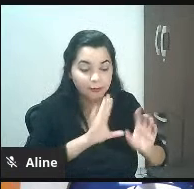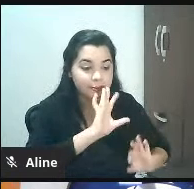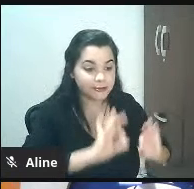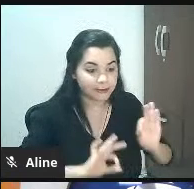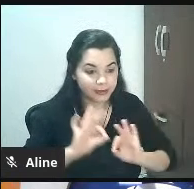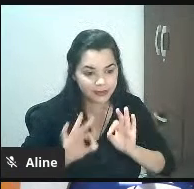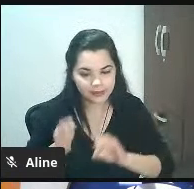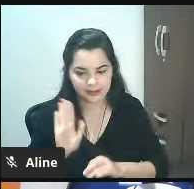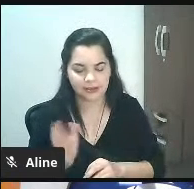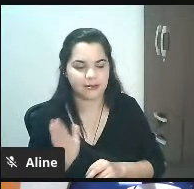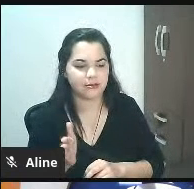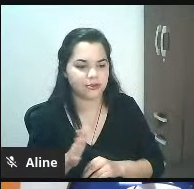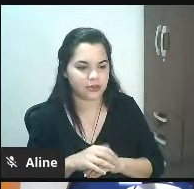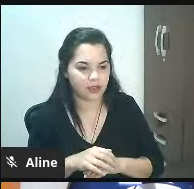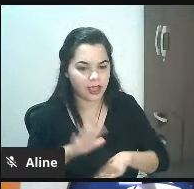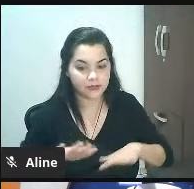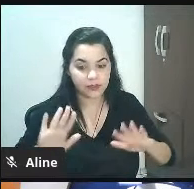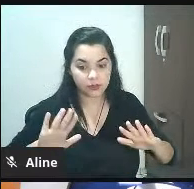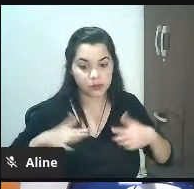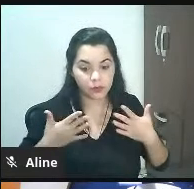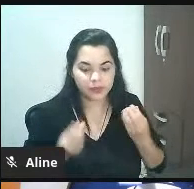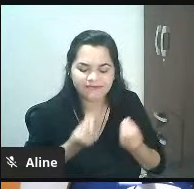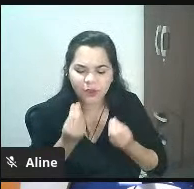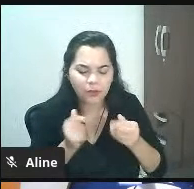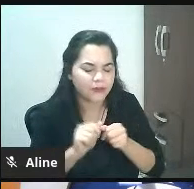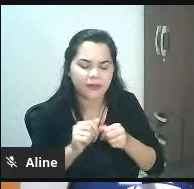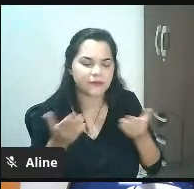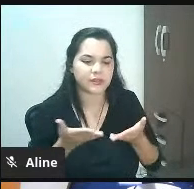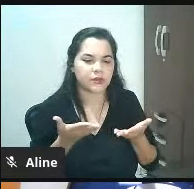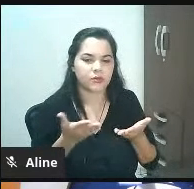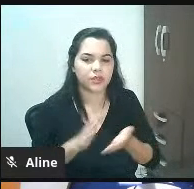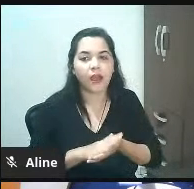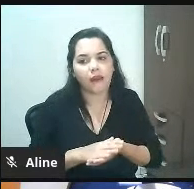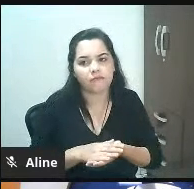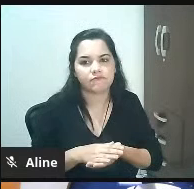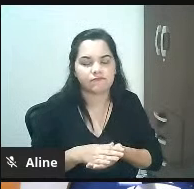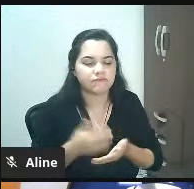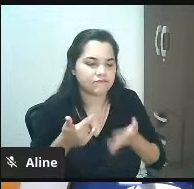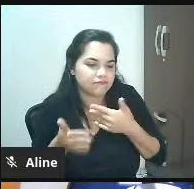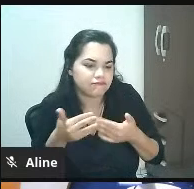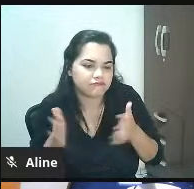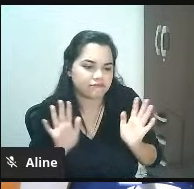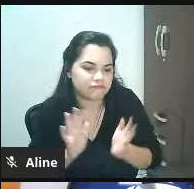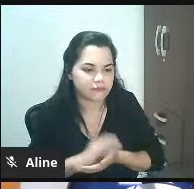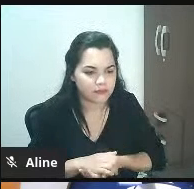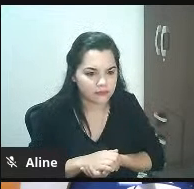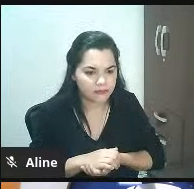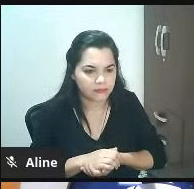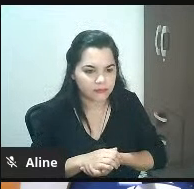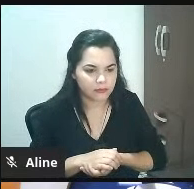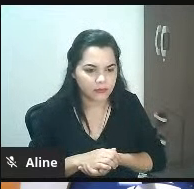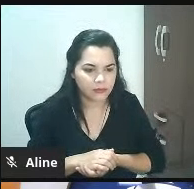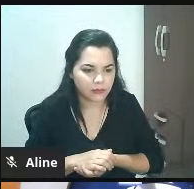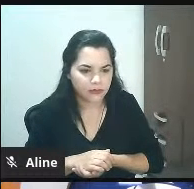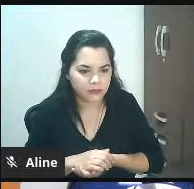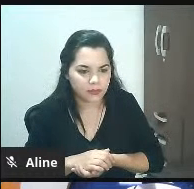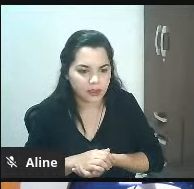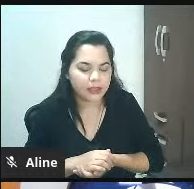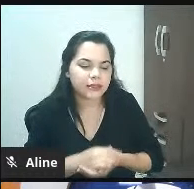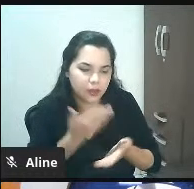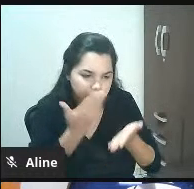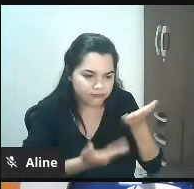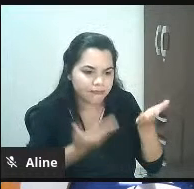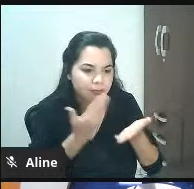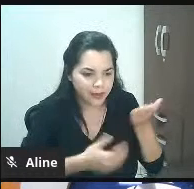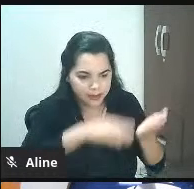não pode ser surpresinha tipo como é que vai ser hoje vamos ver como é que vai ser vamos ver lá a gente vê esses ficam pra trás